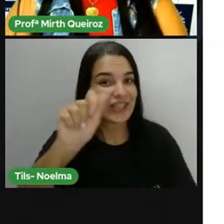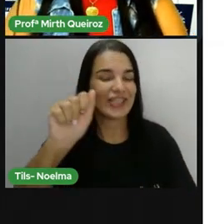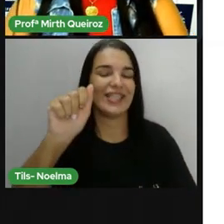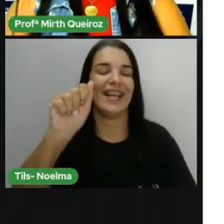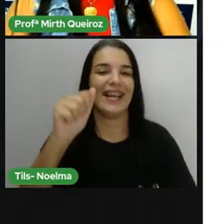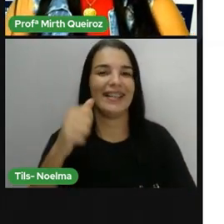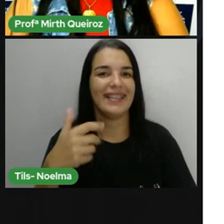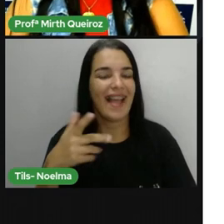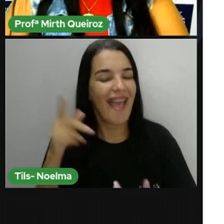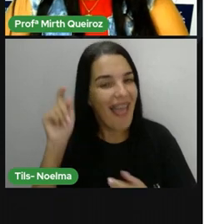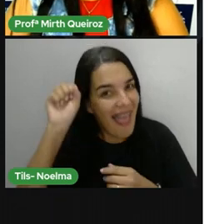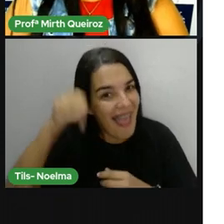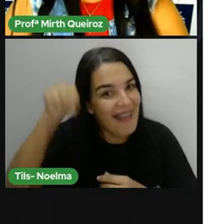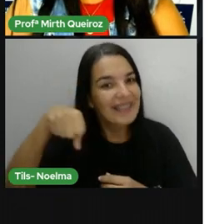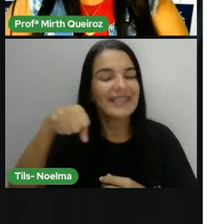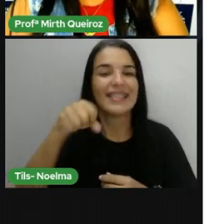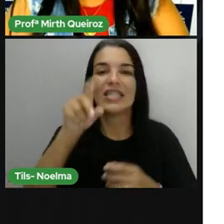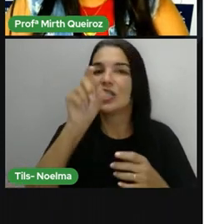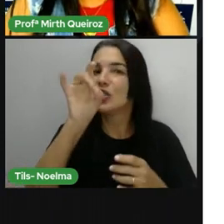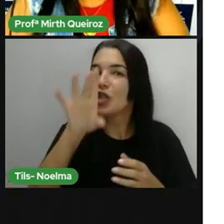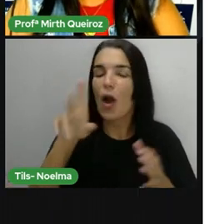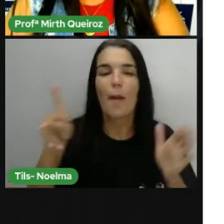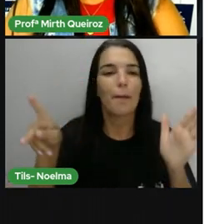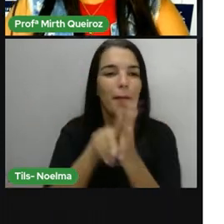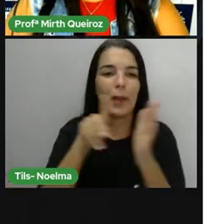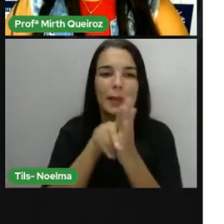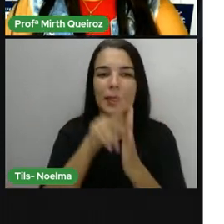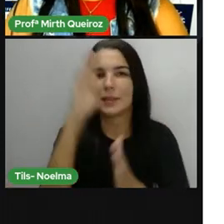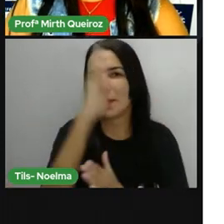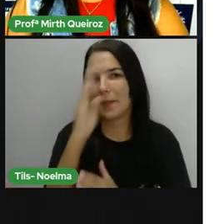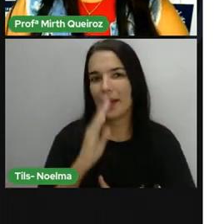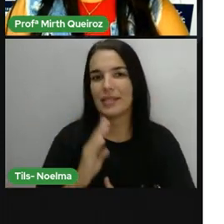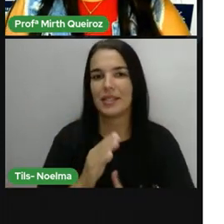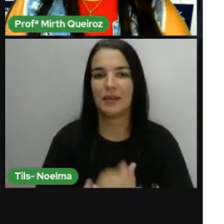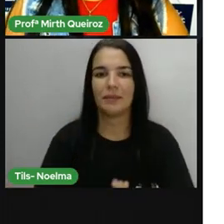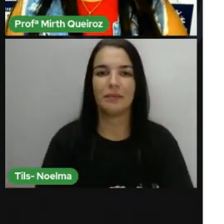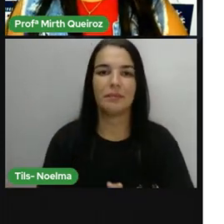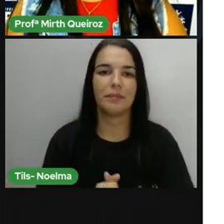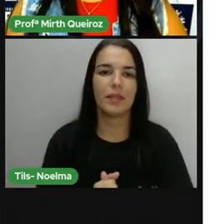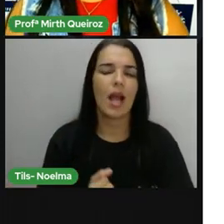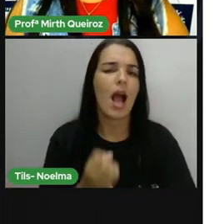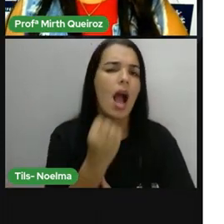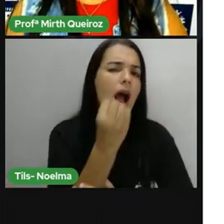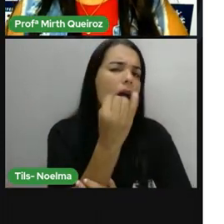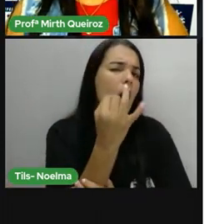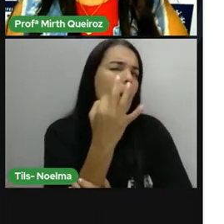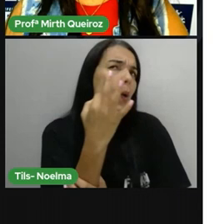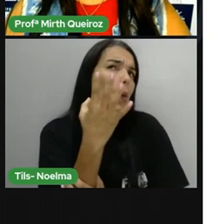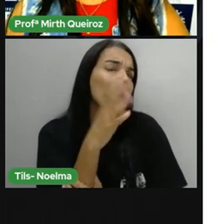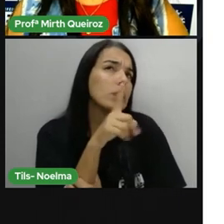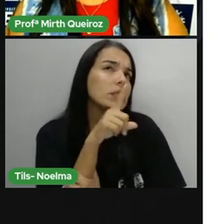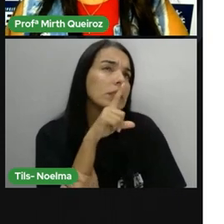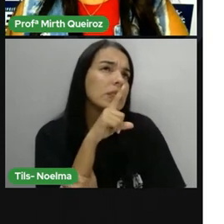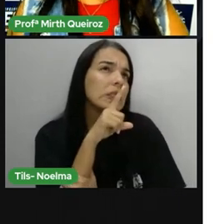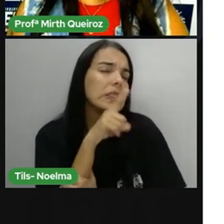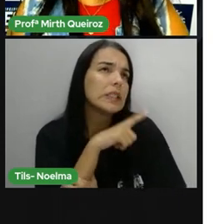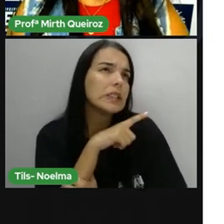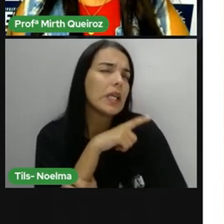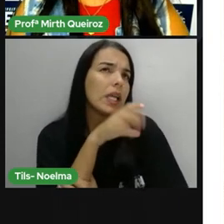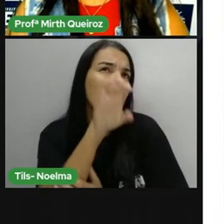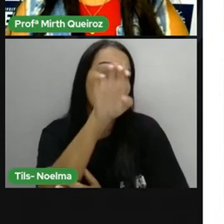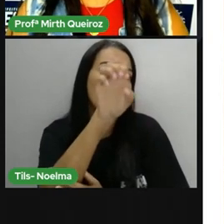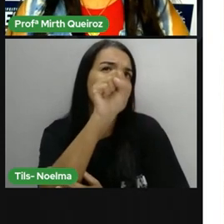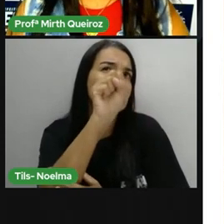Bioma exclusivo do Brasil. E quantas estrofes possuem o